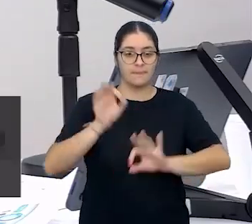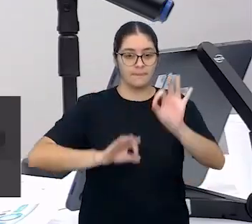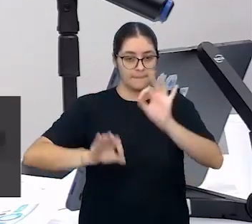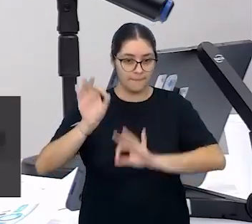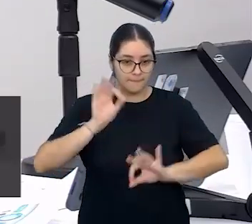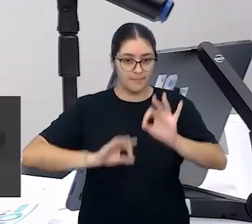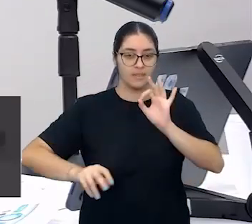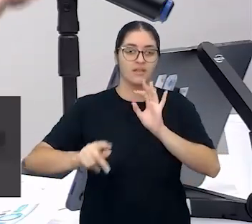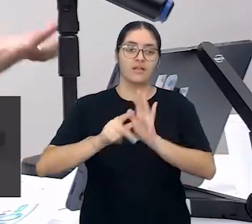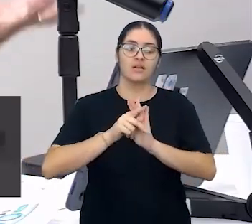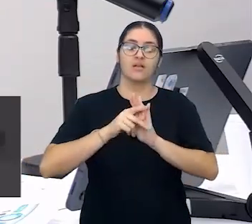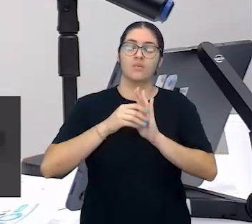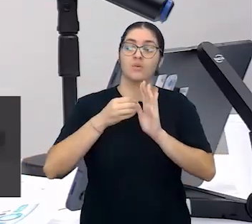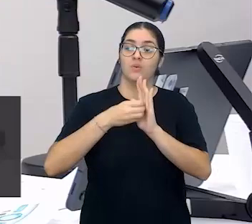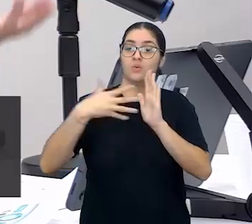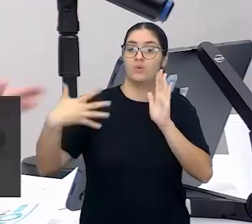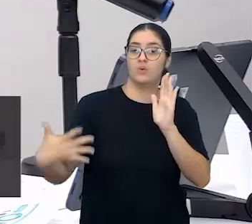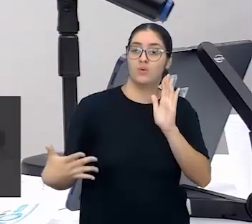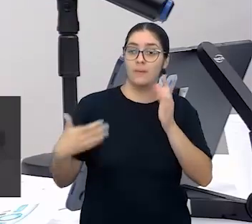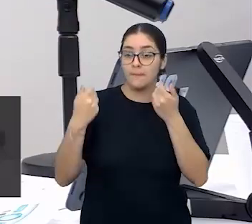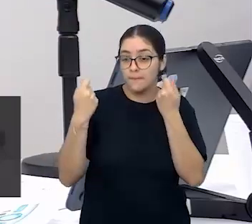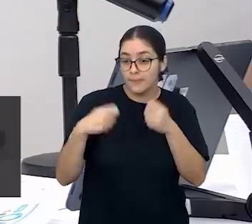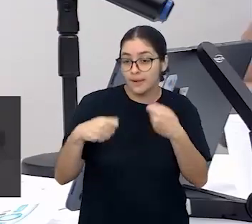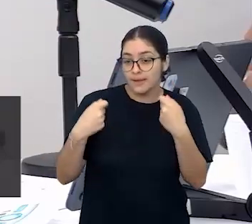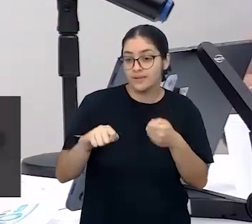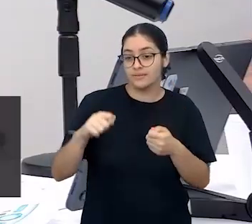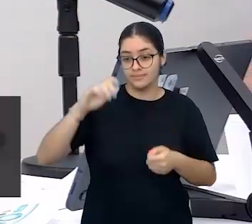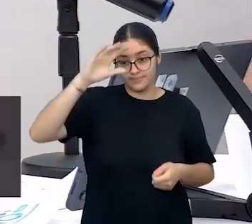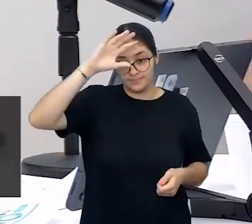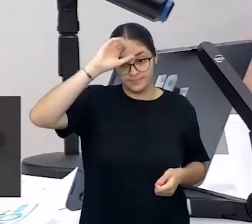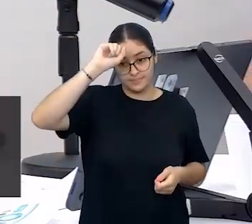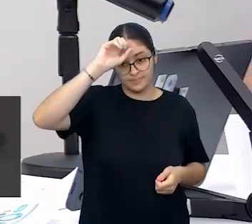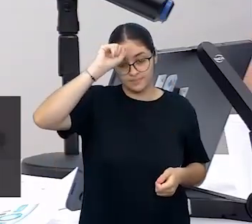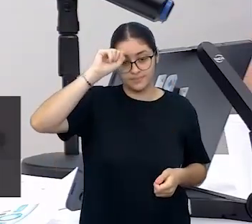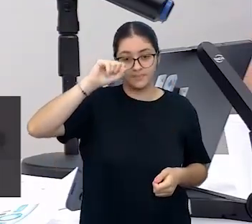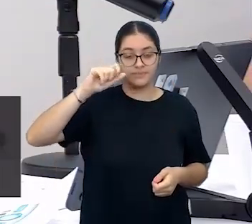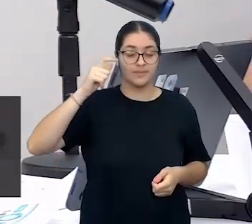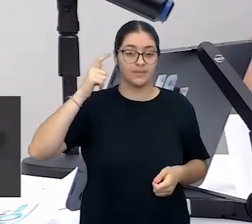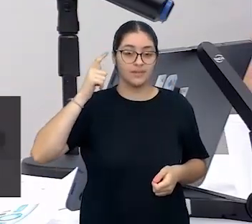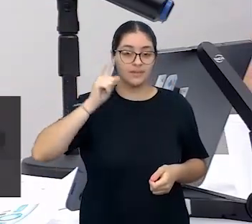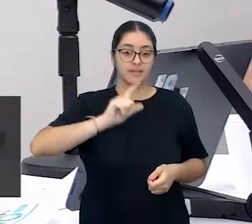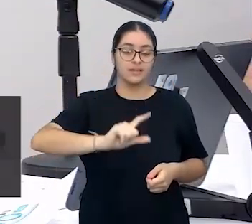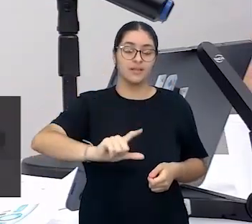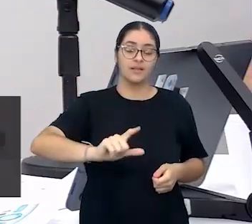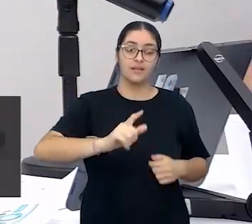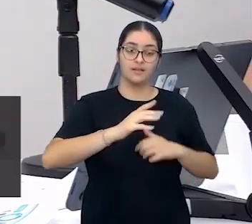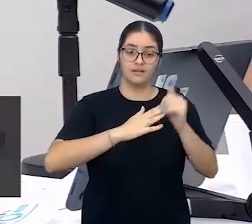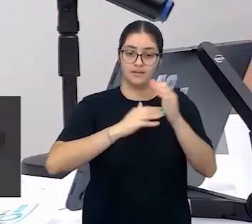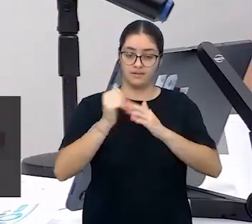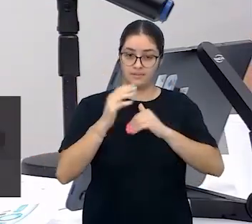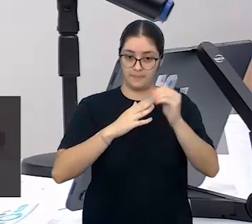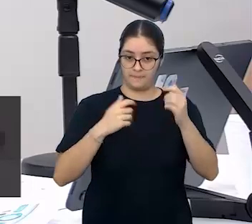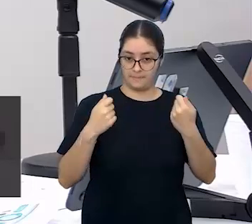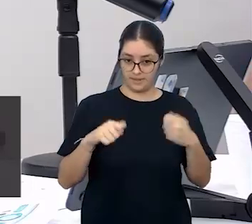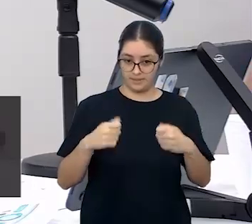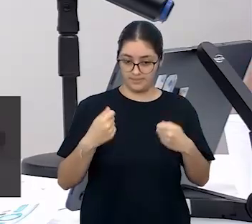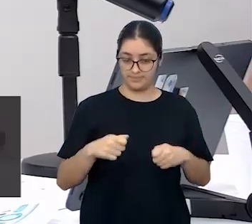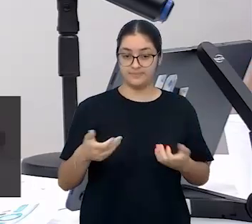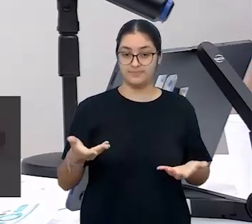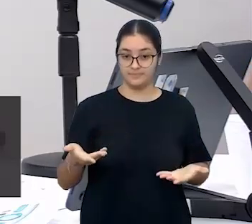do que o currículo traz como necessidades de aprendizagem, traduzidas ali pelas habilidades que a gente precisa